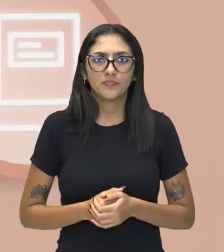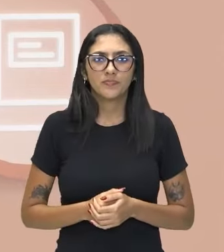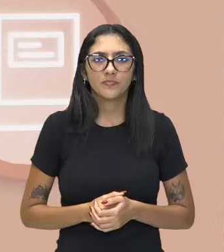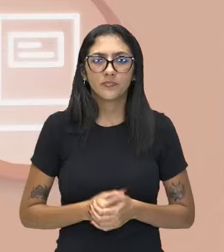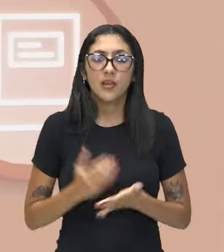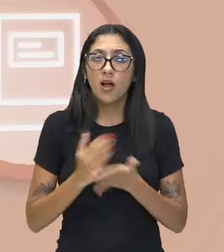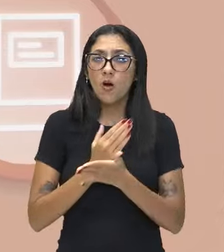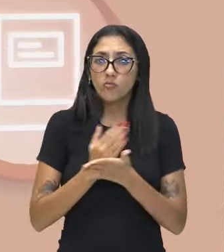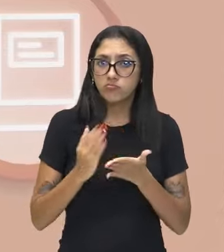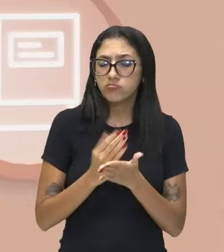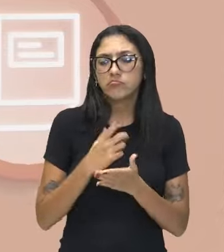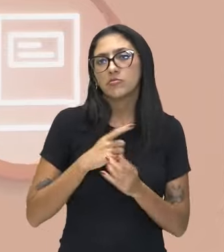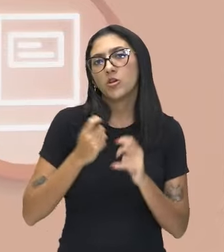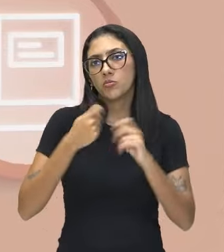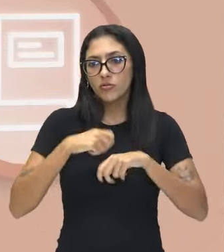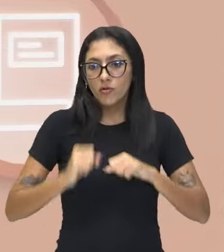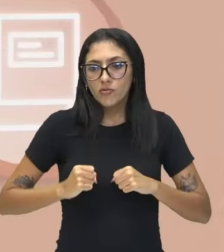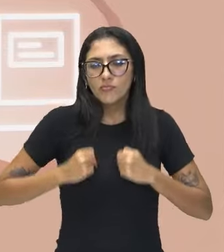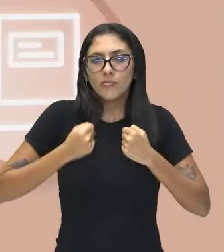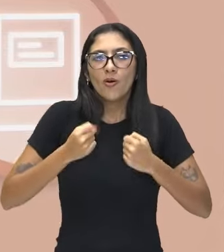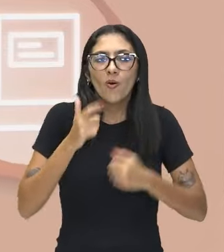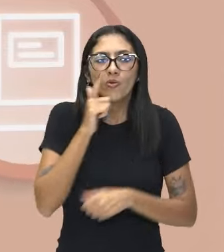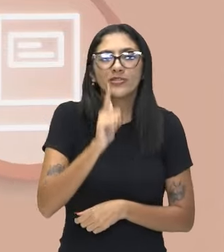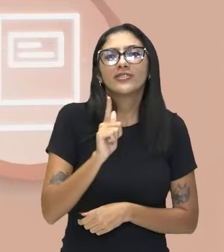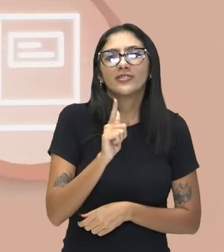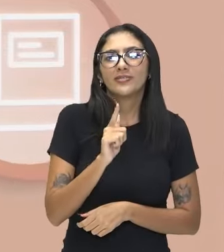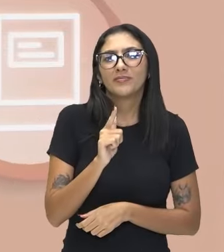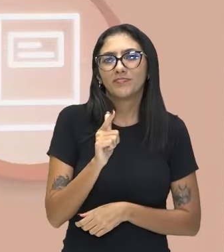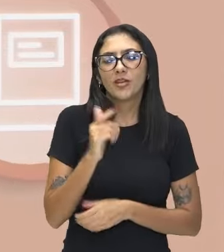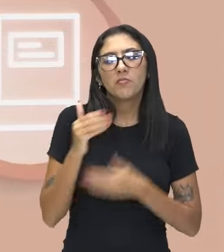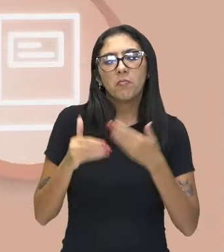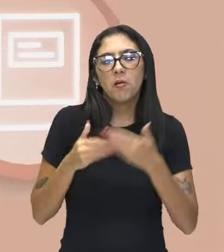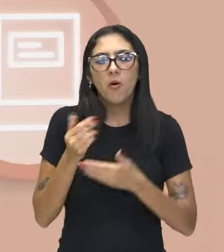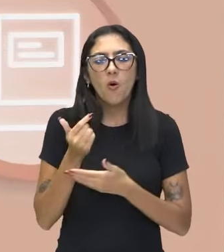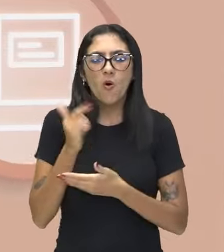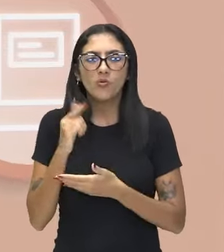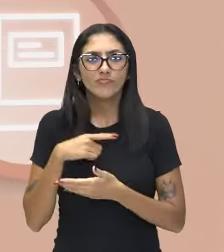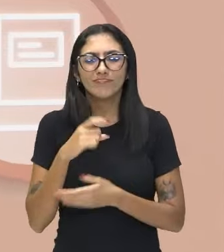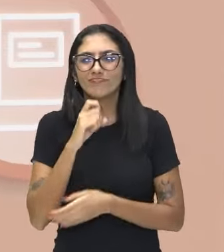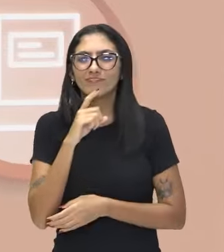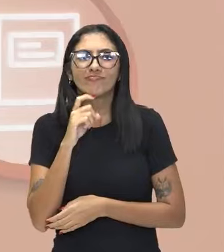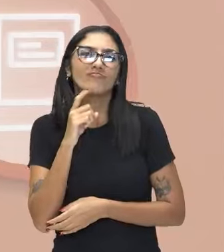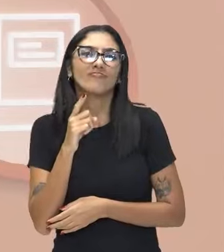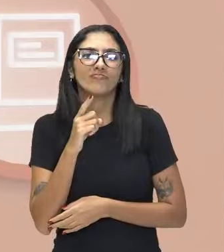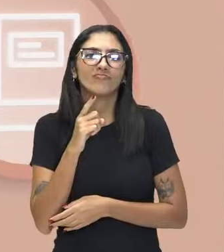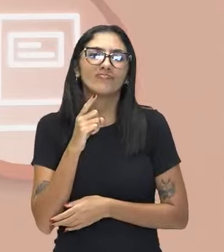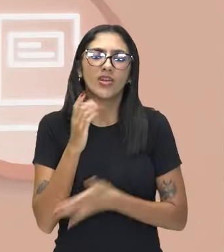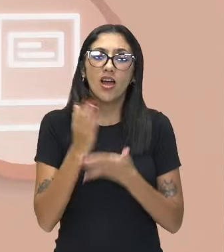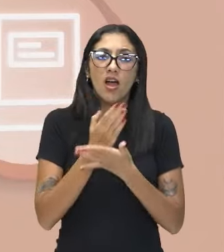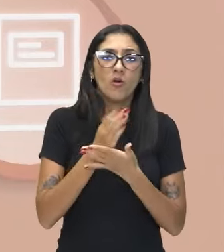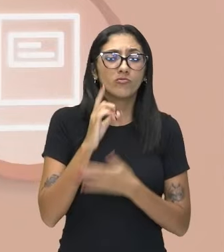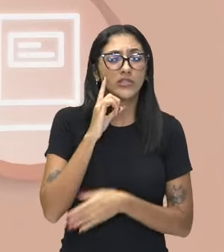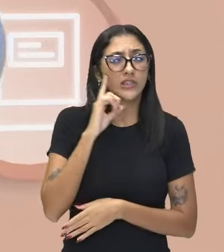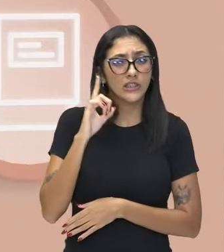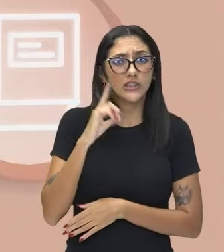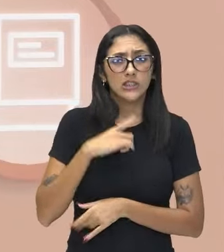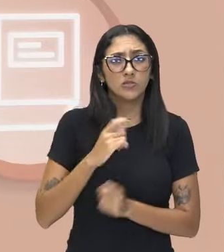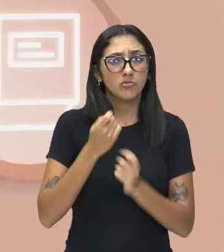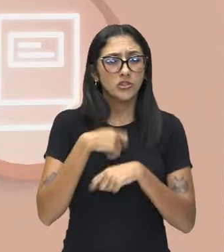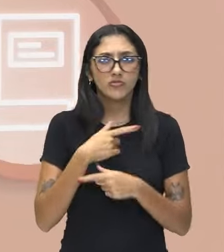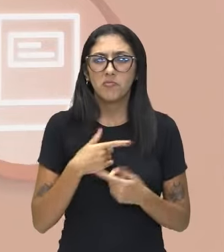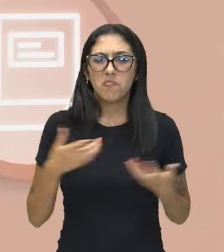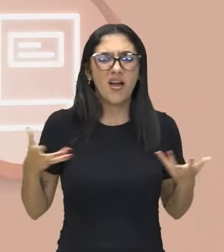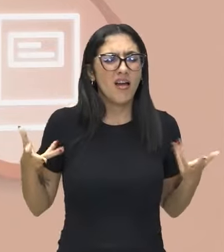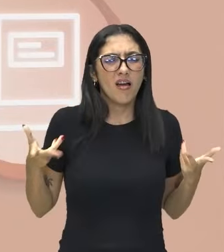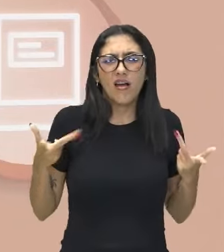conseguir superar, tem momento que eu não vou conseguir. Vão ter dias que vão ser maravilhosos e vai dar tudo certo. Tem dias que